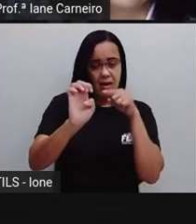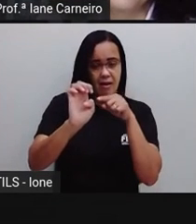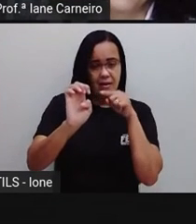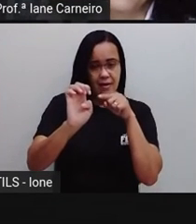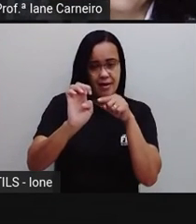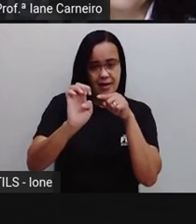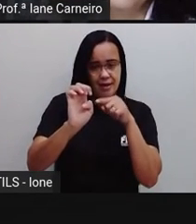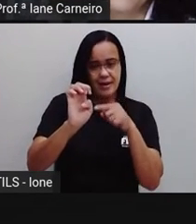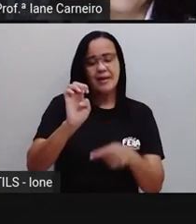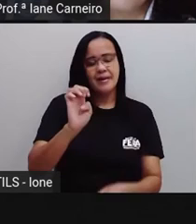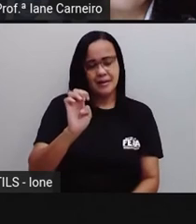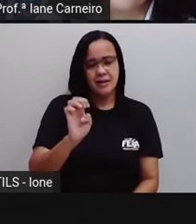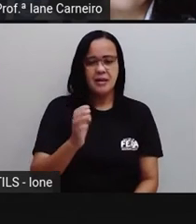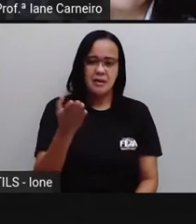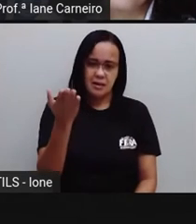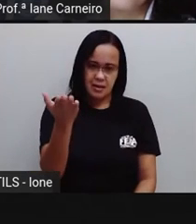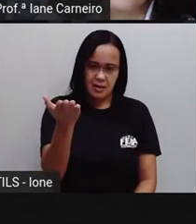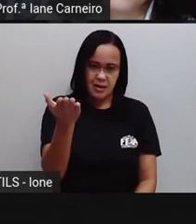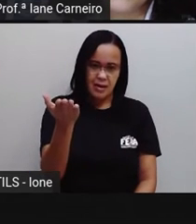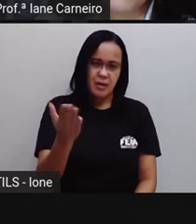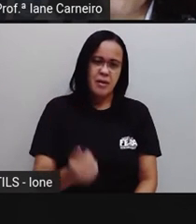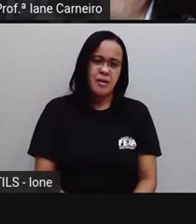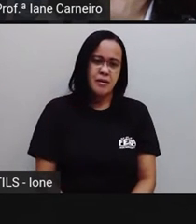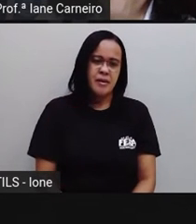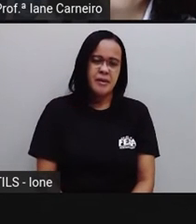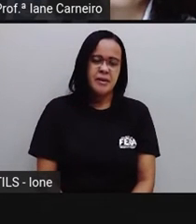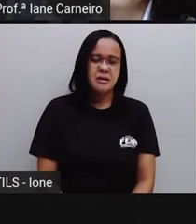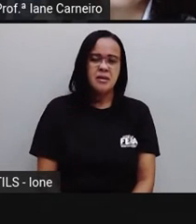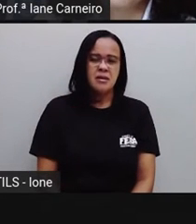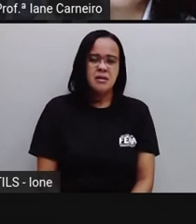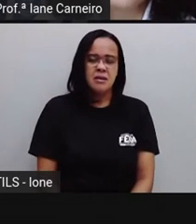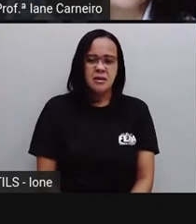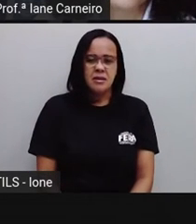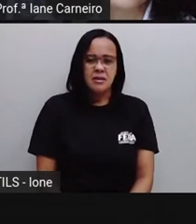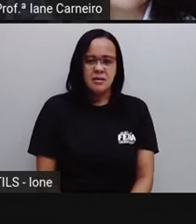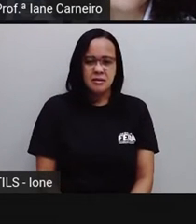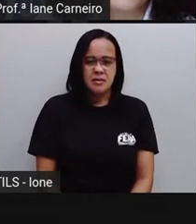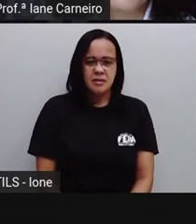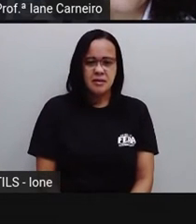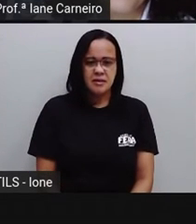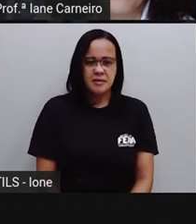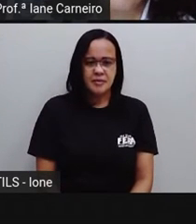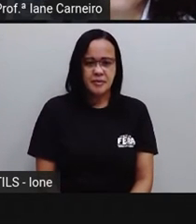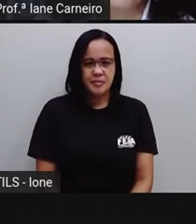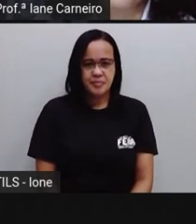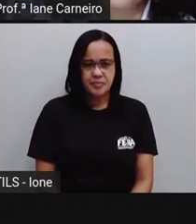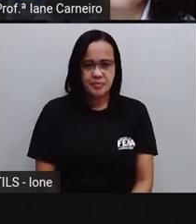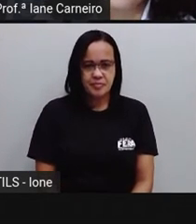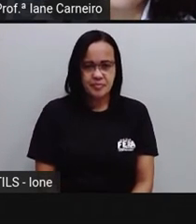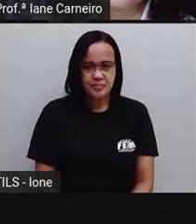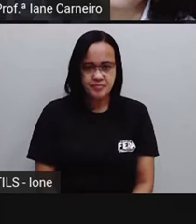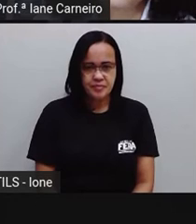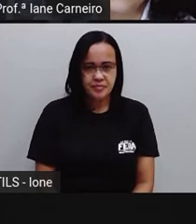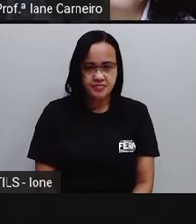E, TELE-FO-MI. E vou escrever cursivo aqui a palavra